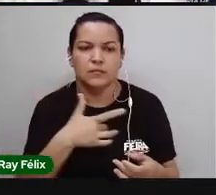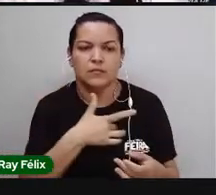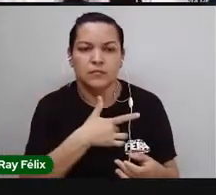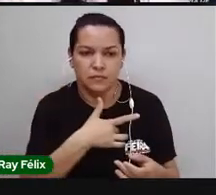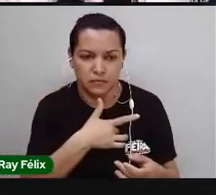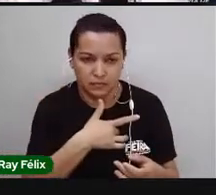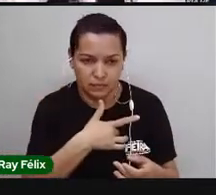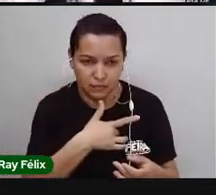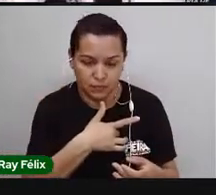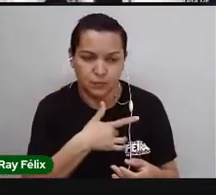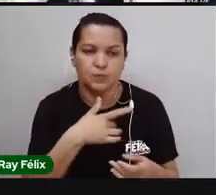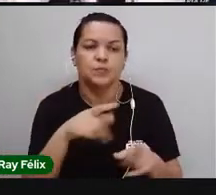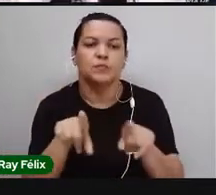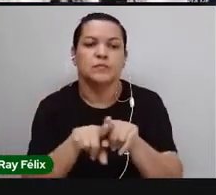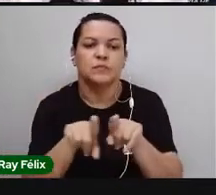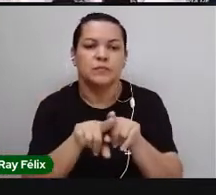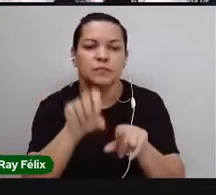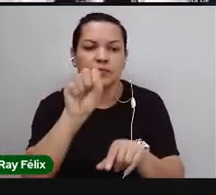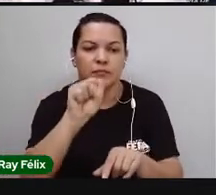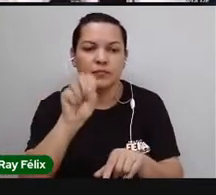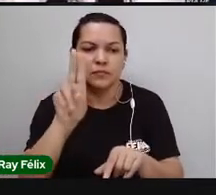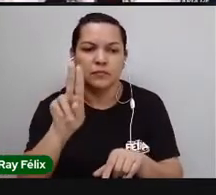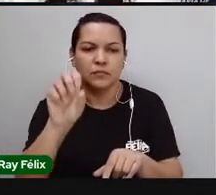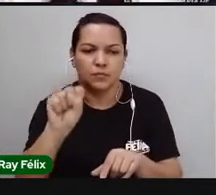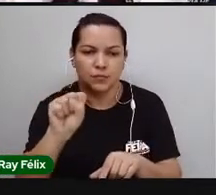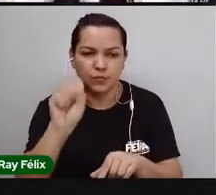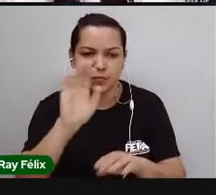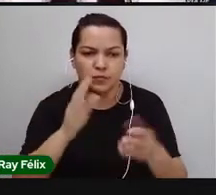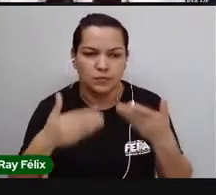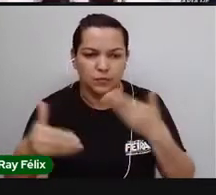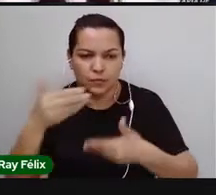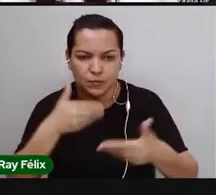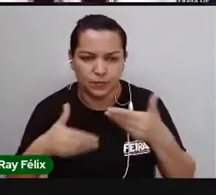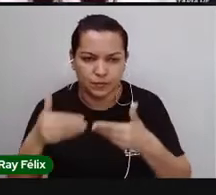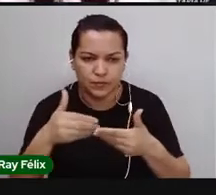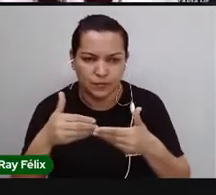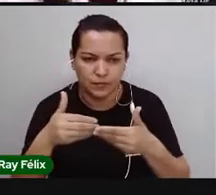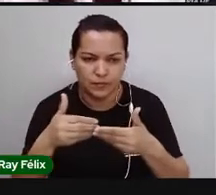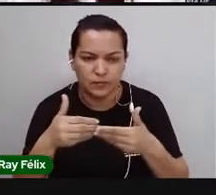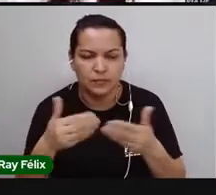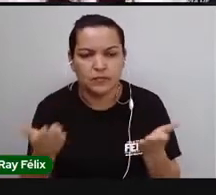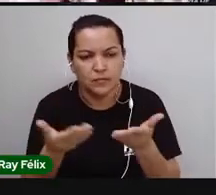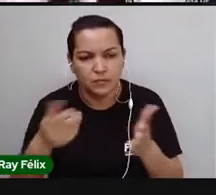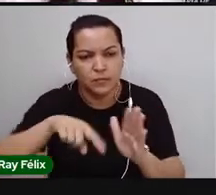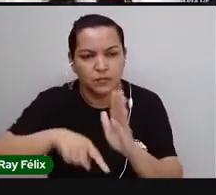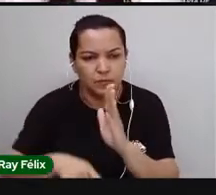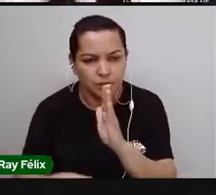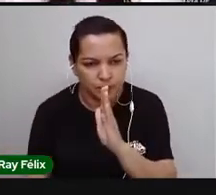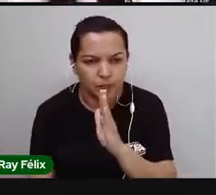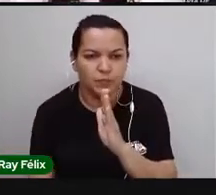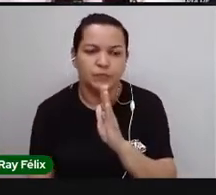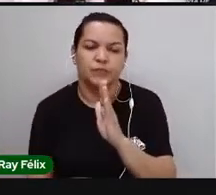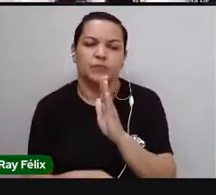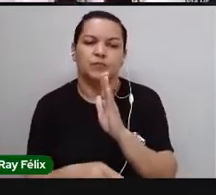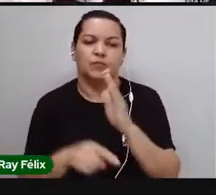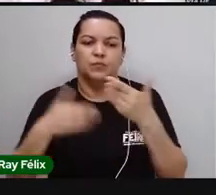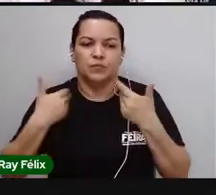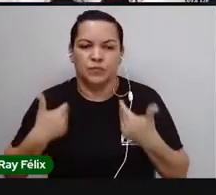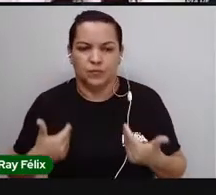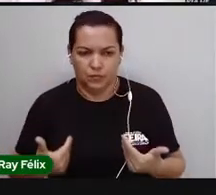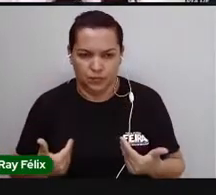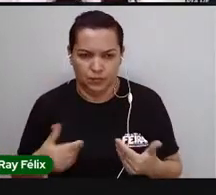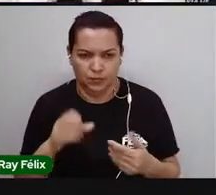E o SUS, e hoje a gente vai falar um pouco mais aprofundado sobre o nosso corpo, ok?